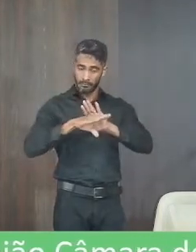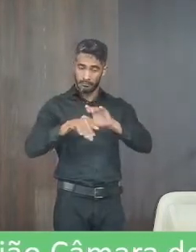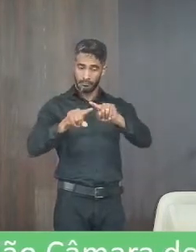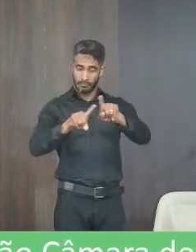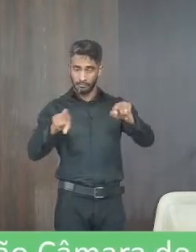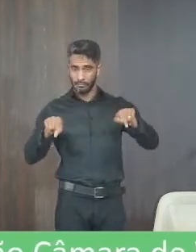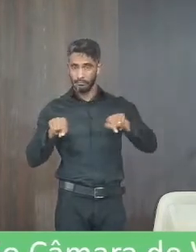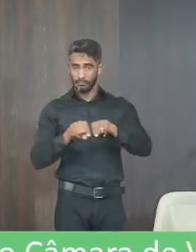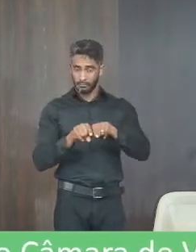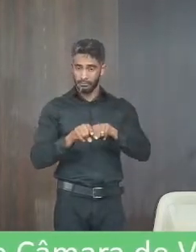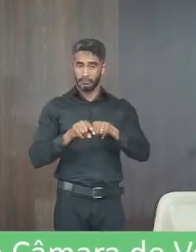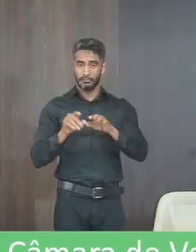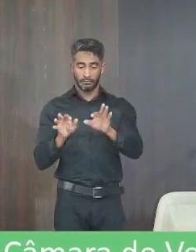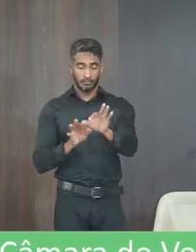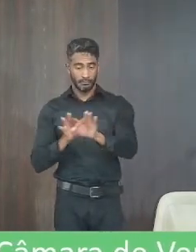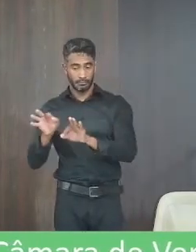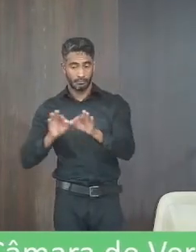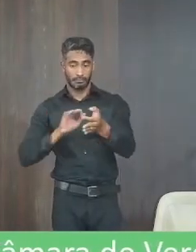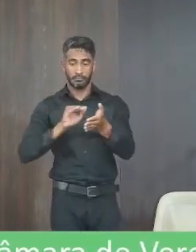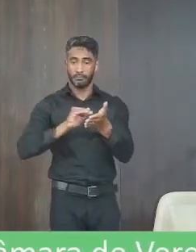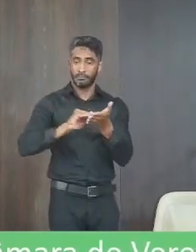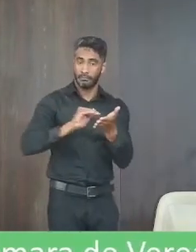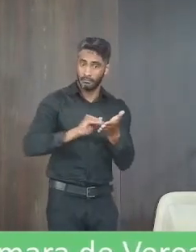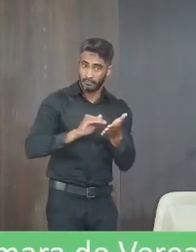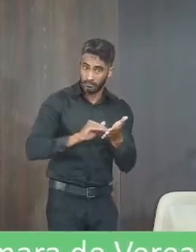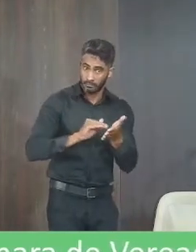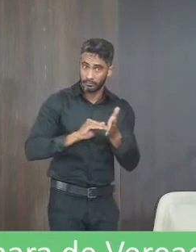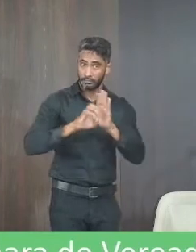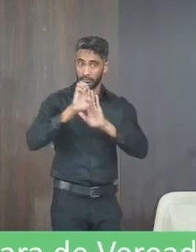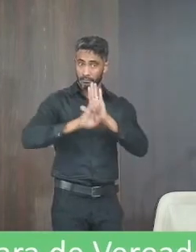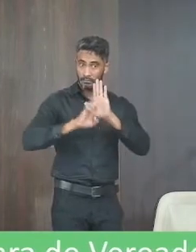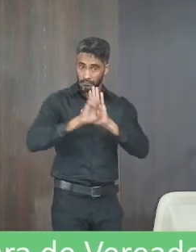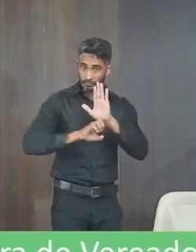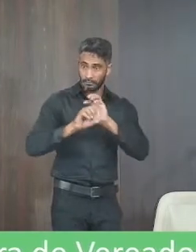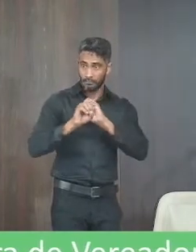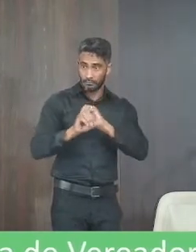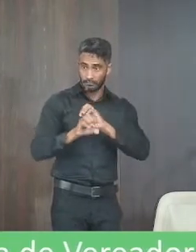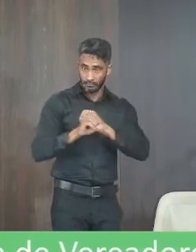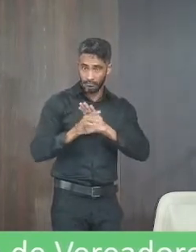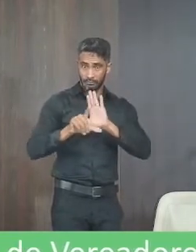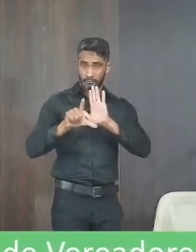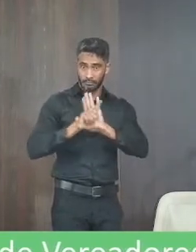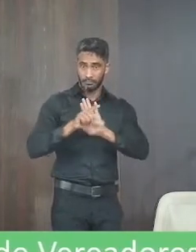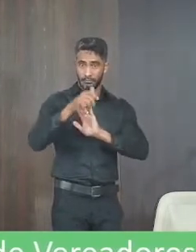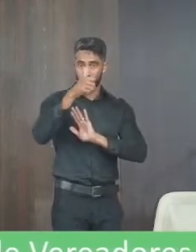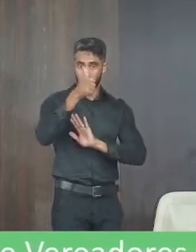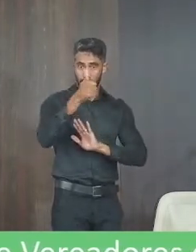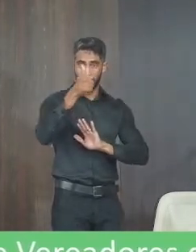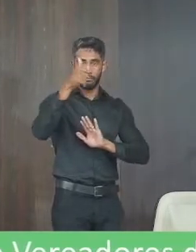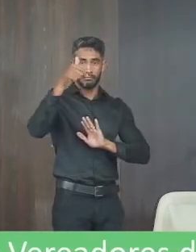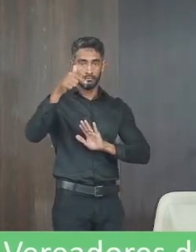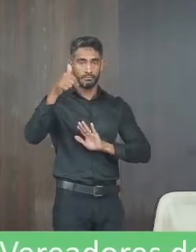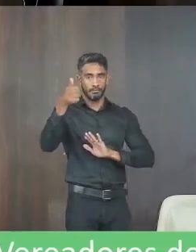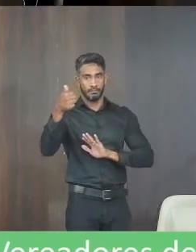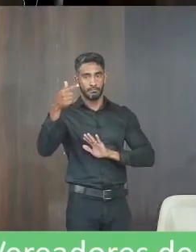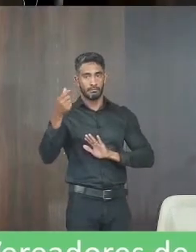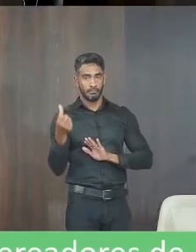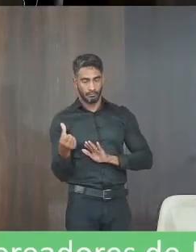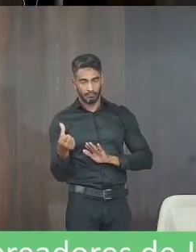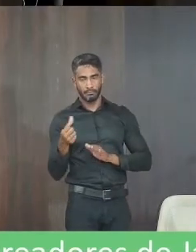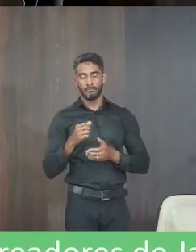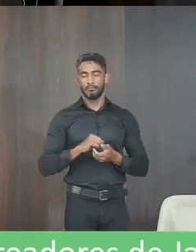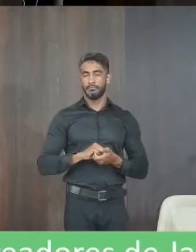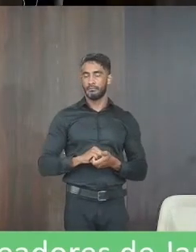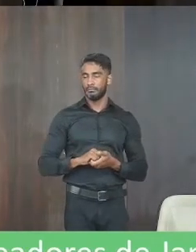de classe ela faz parte do plano de cargos salários do estatuto da educação que é a lei 1715 e 1716